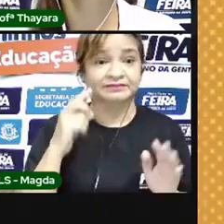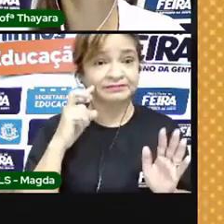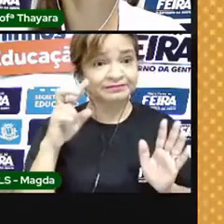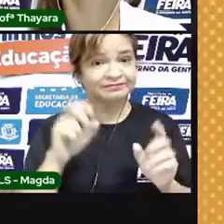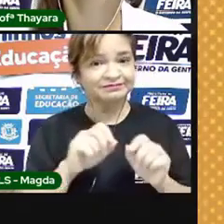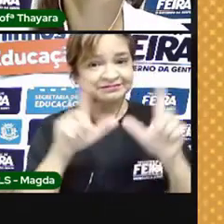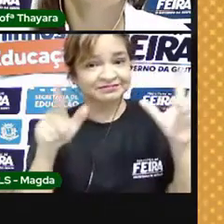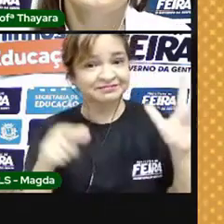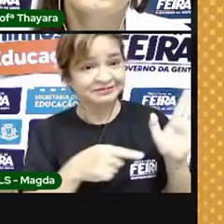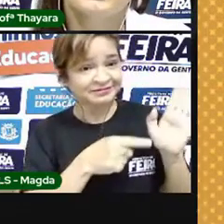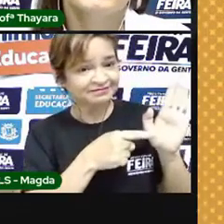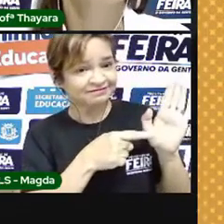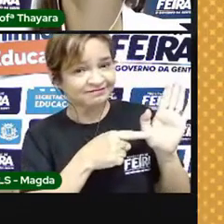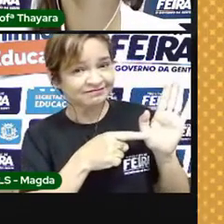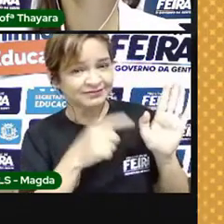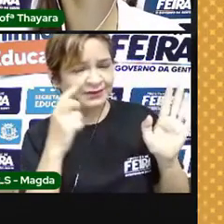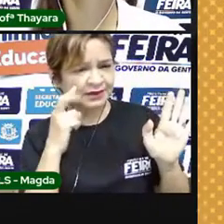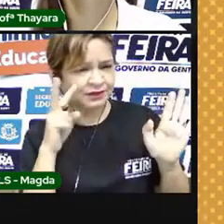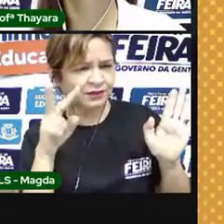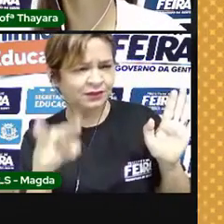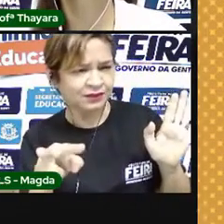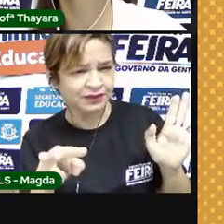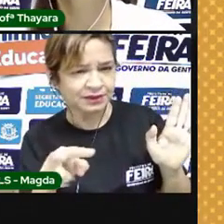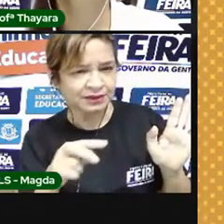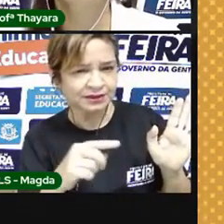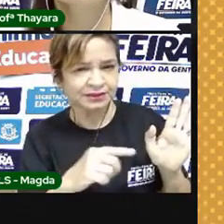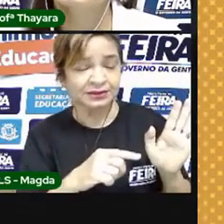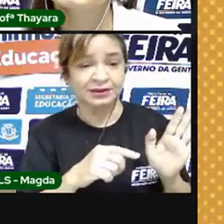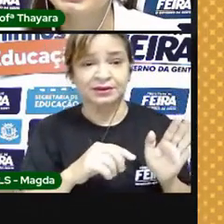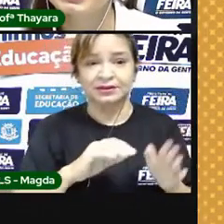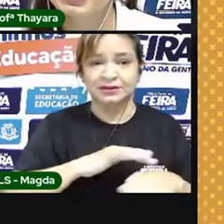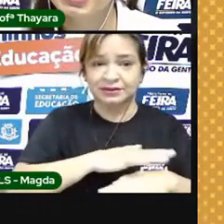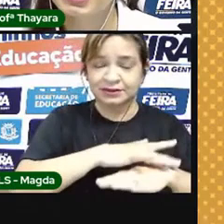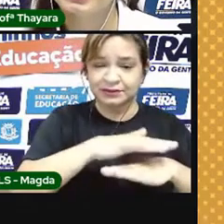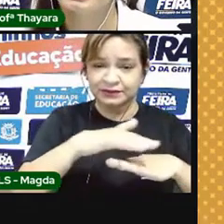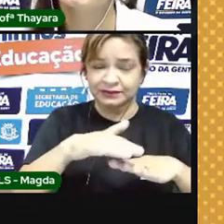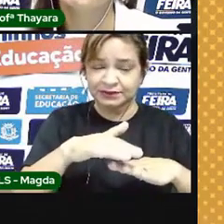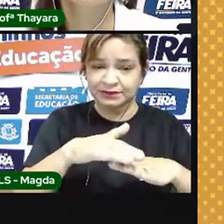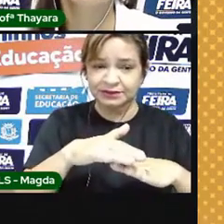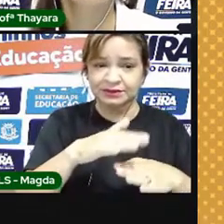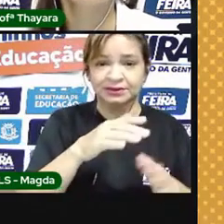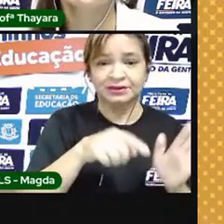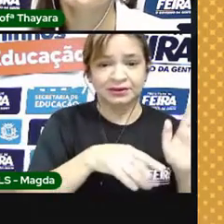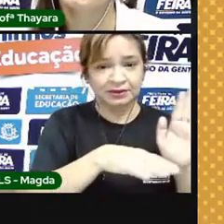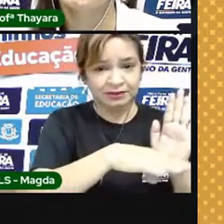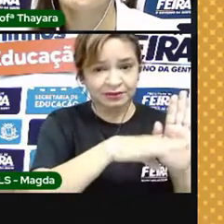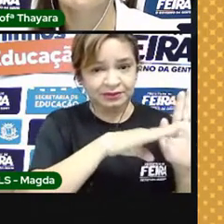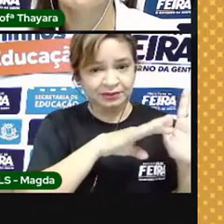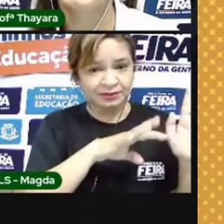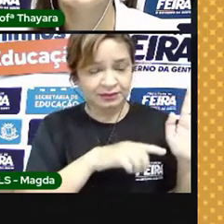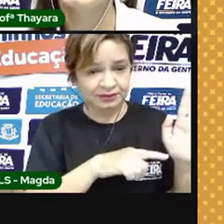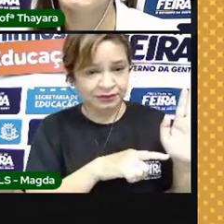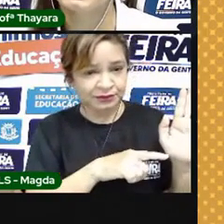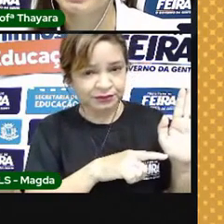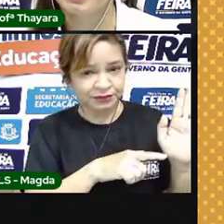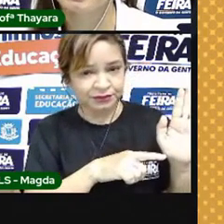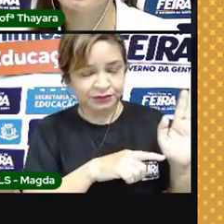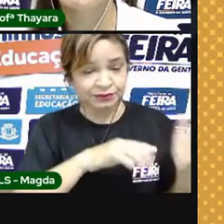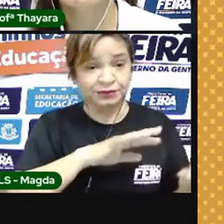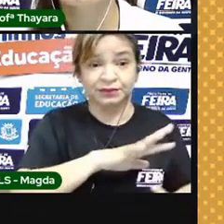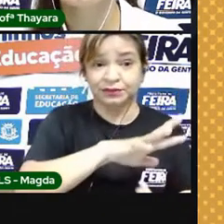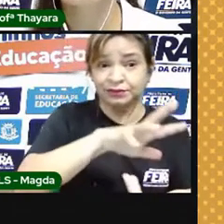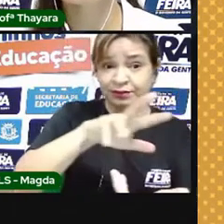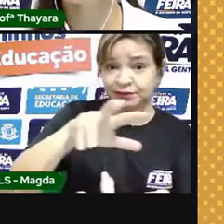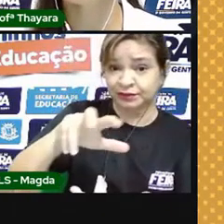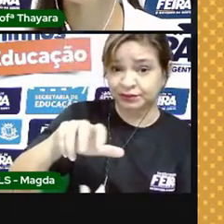Então, em resumo, a atmosfera está dividida desse jeito aqui. Aqui a gente tem o planeta Terra.